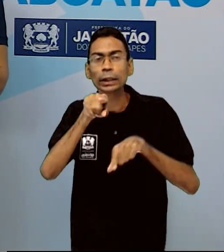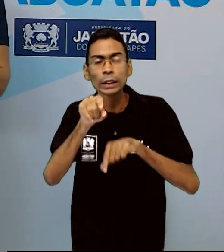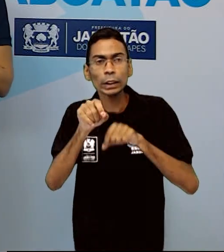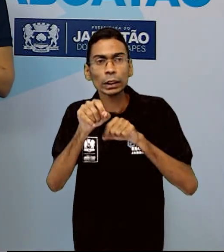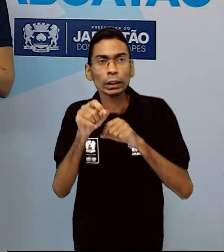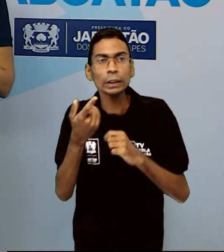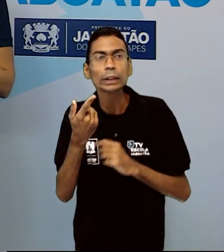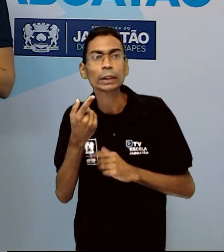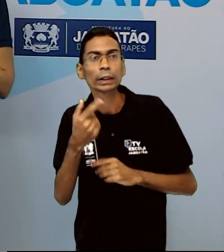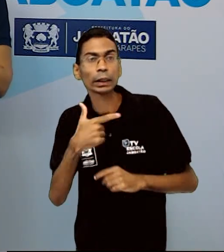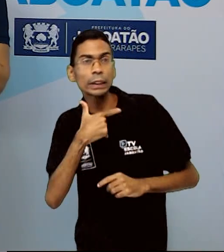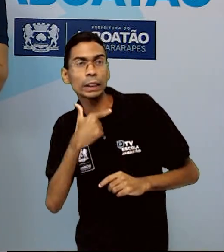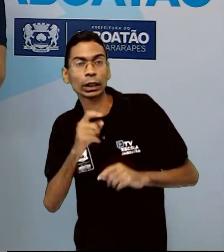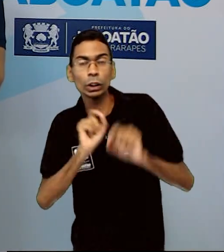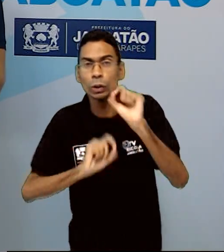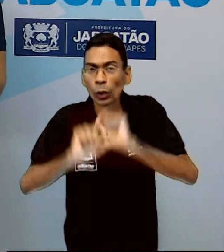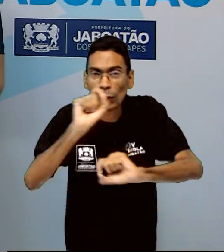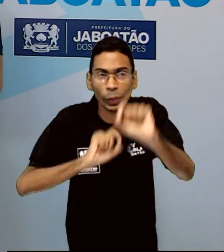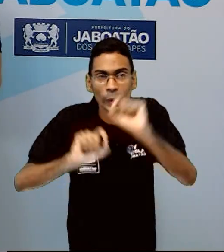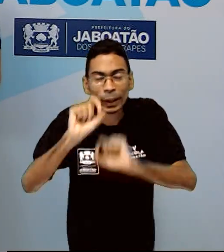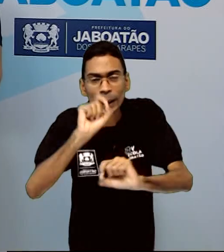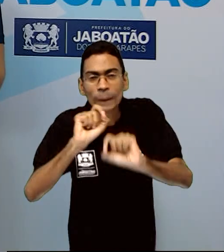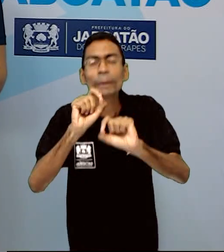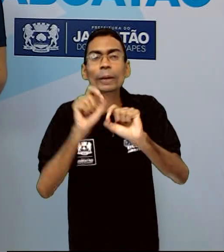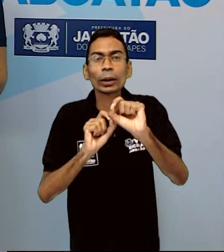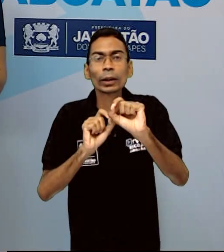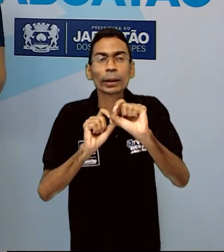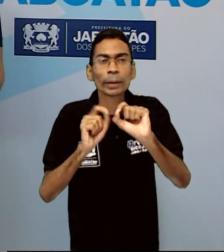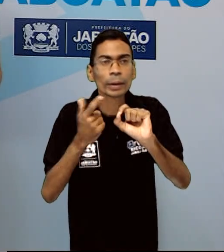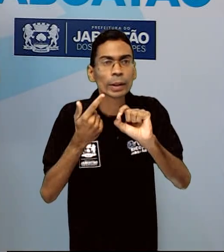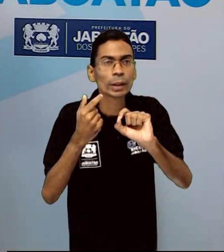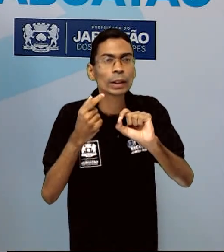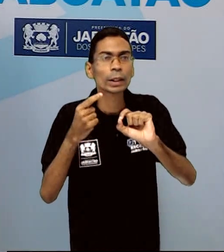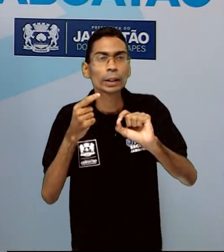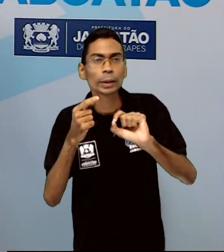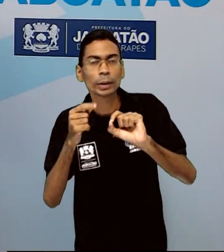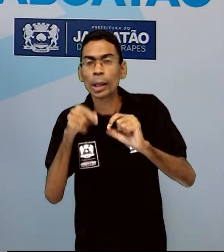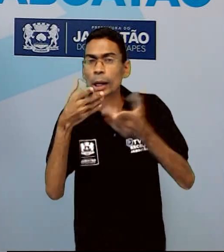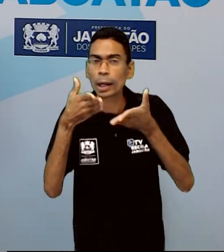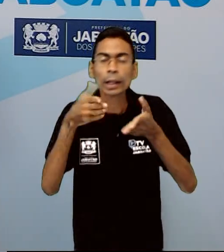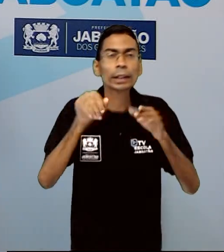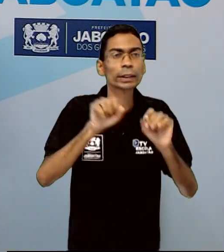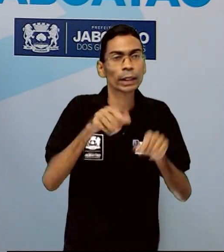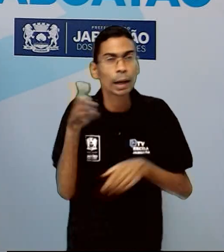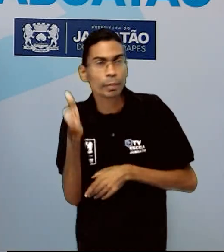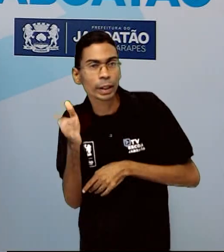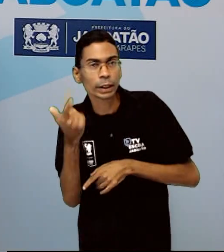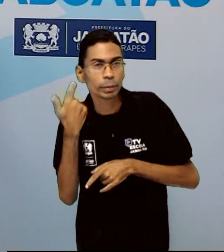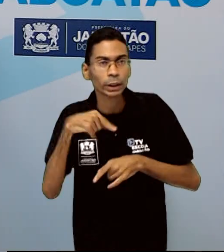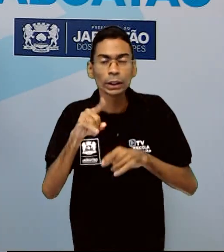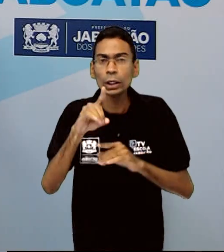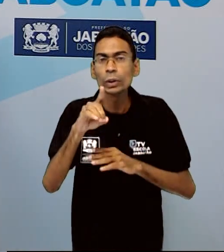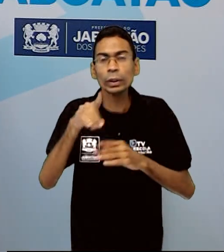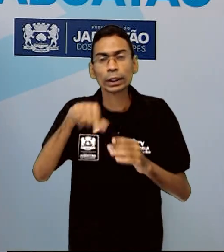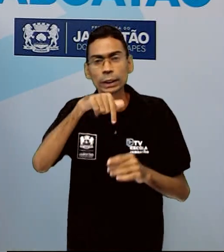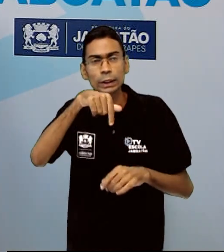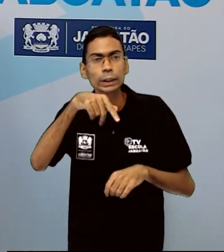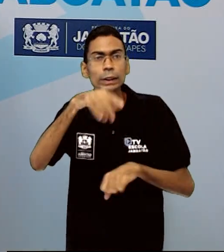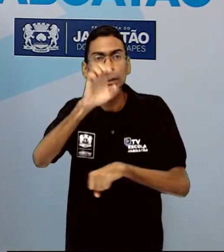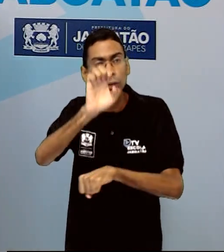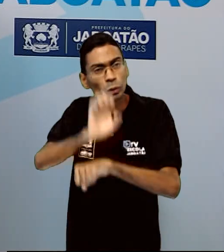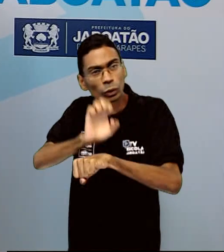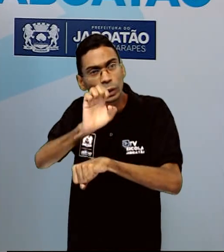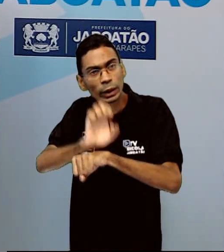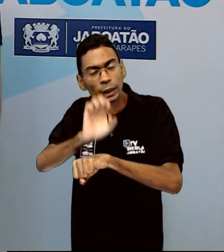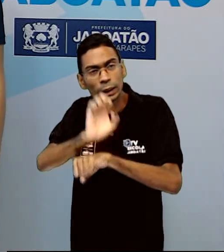vida política. É o estado de cidadão de quem é membro de um estado. Então, esse é o